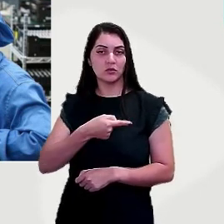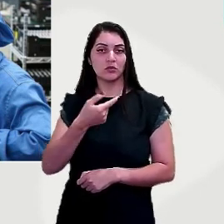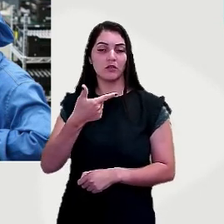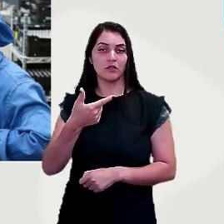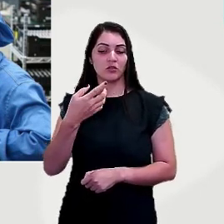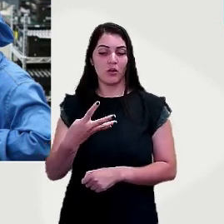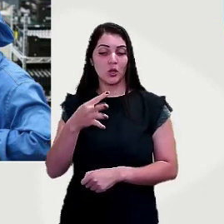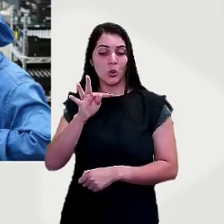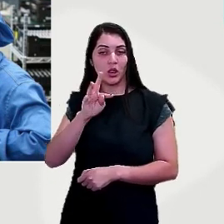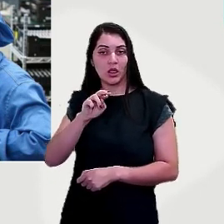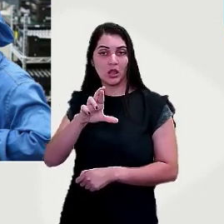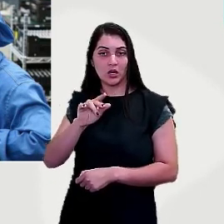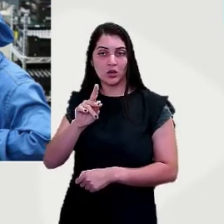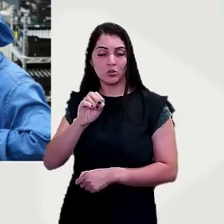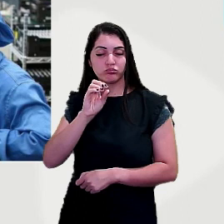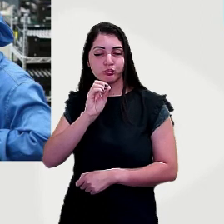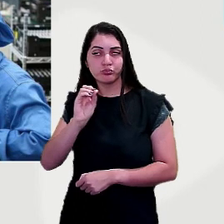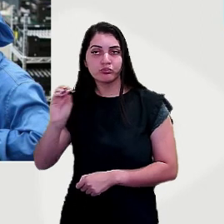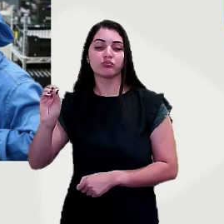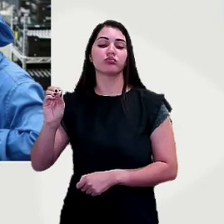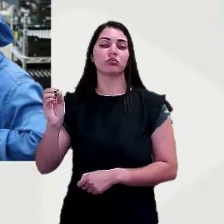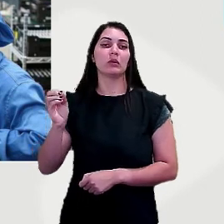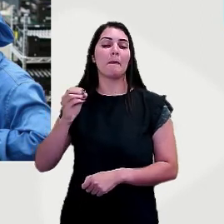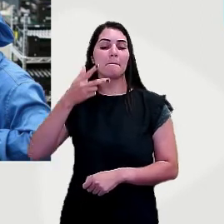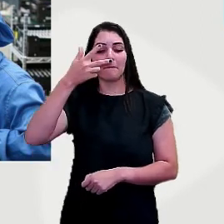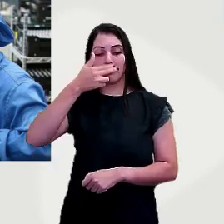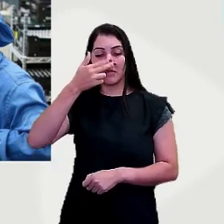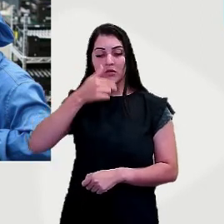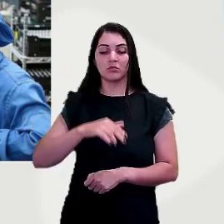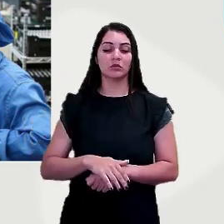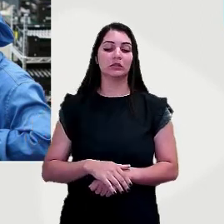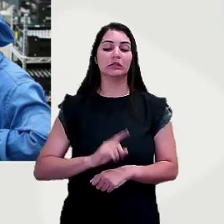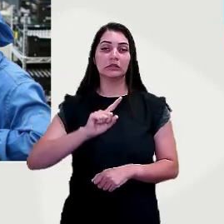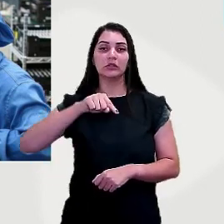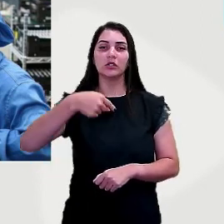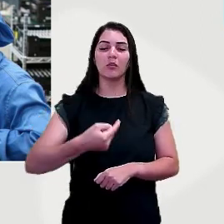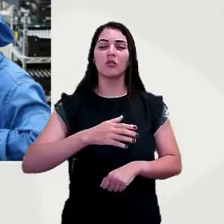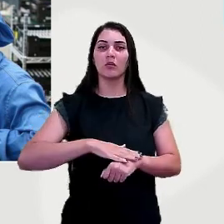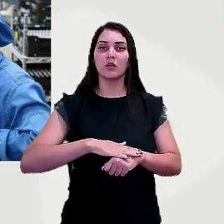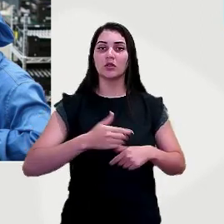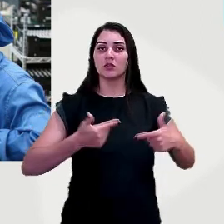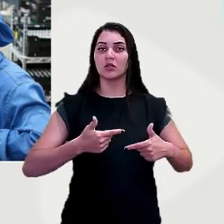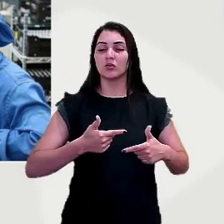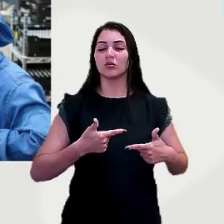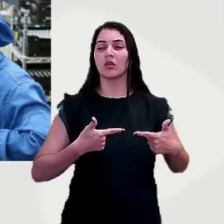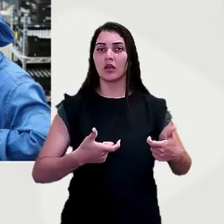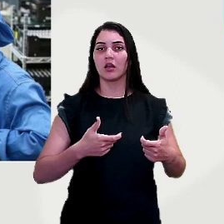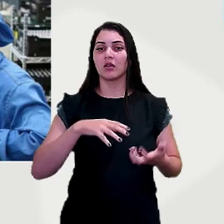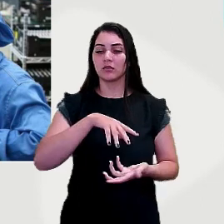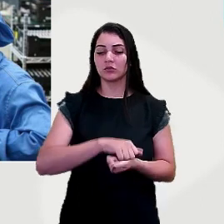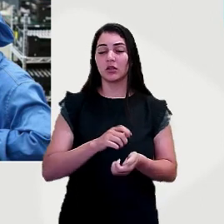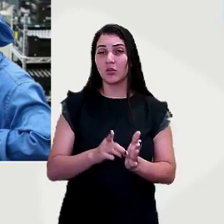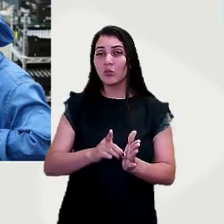O crescimento econômico do continente deu-se no período após a Segunda Guerra Mundial. Veja bem, antes disso,